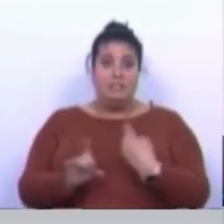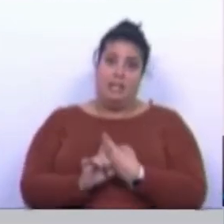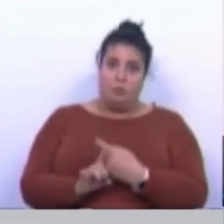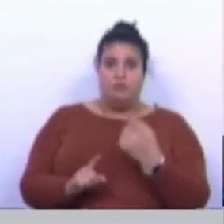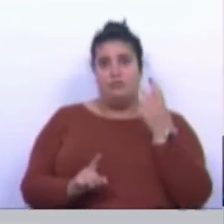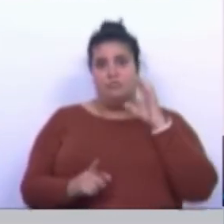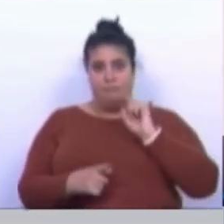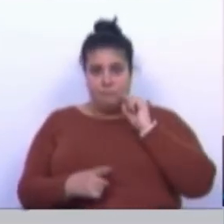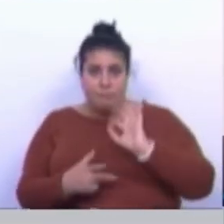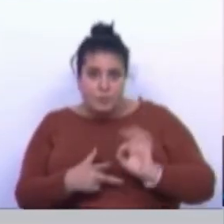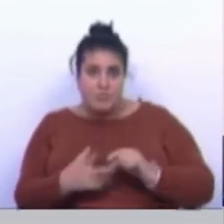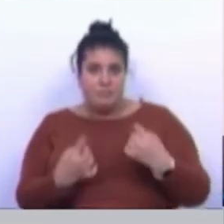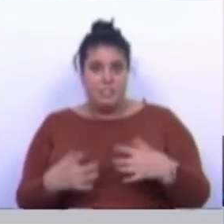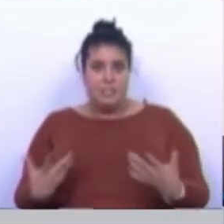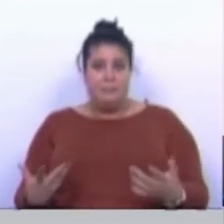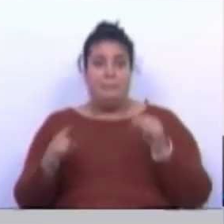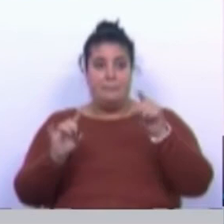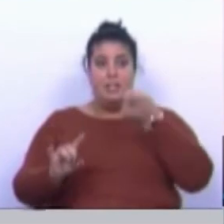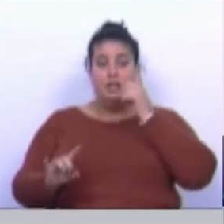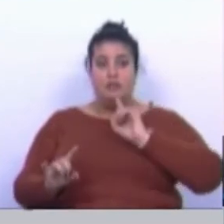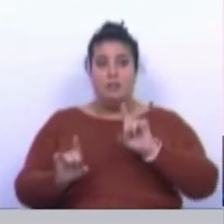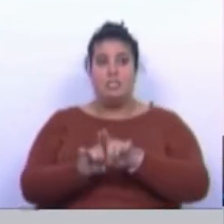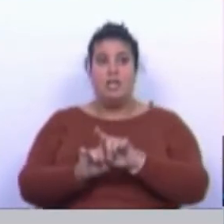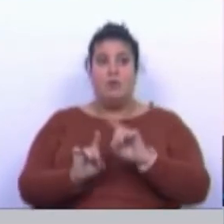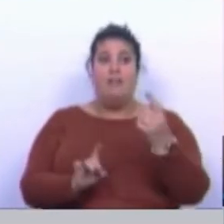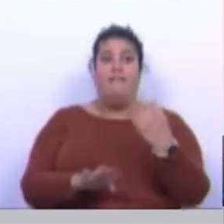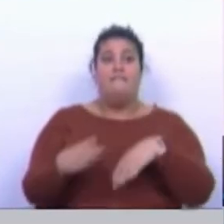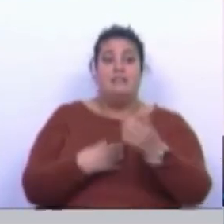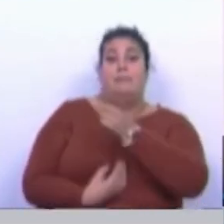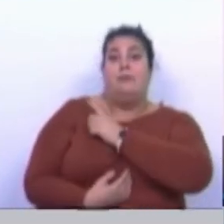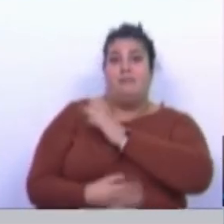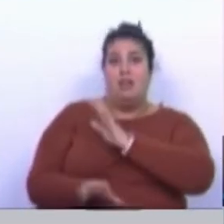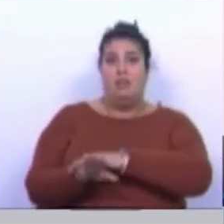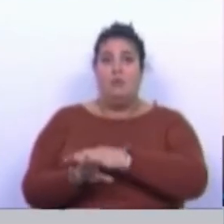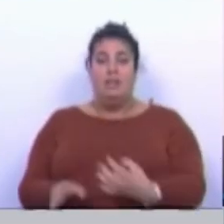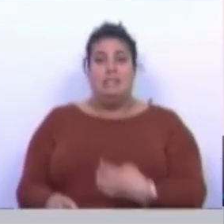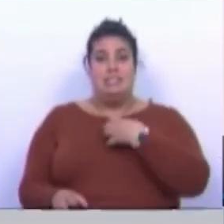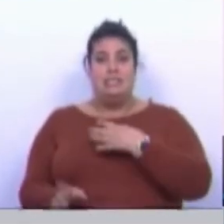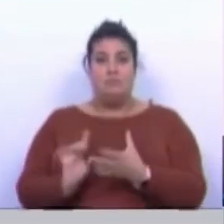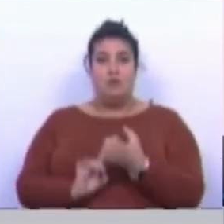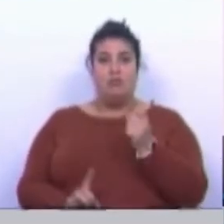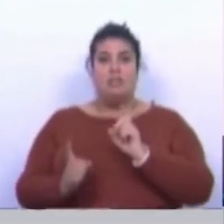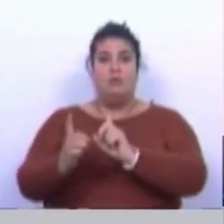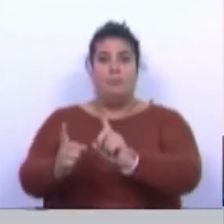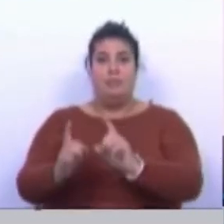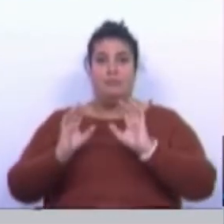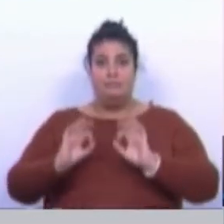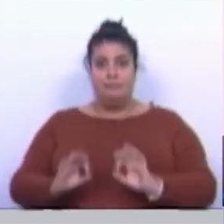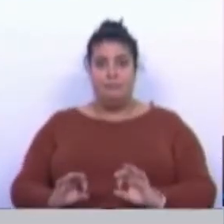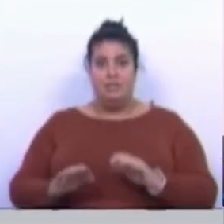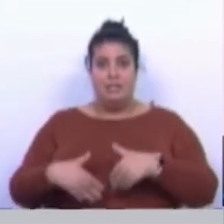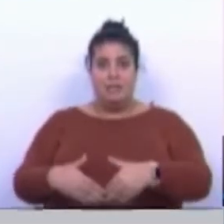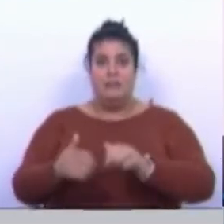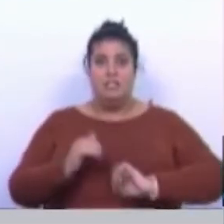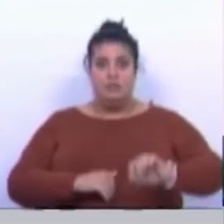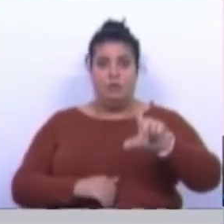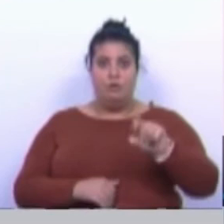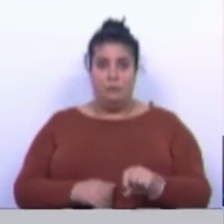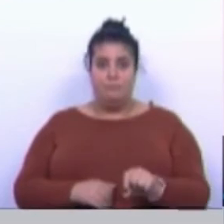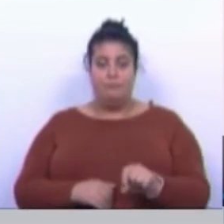marcadores muito específicos. As mulheres estão a ter que recorrer ao privado para sentir que conseguem ter o acompanhamento da sua gravidez,